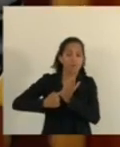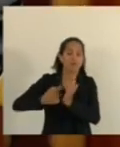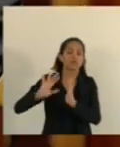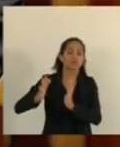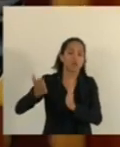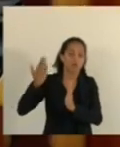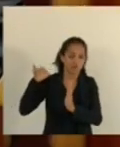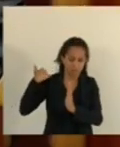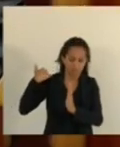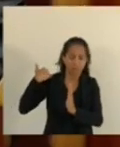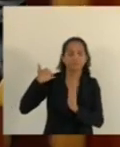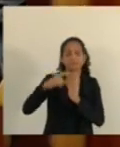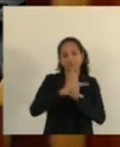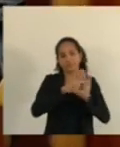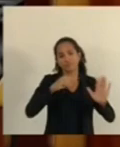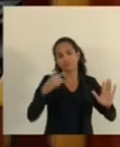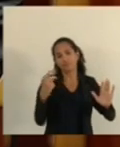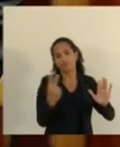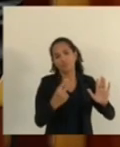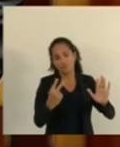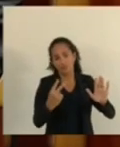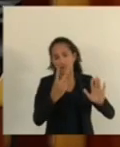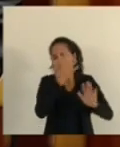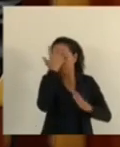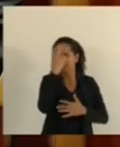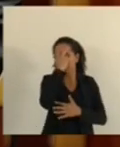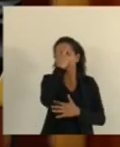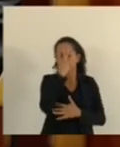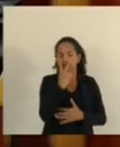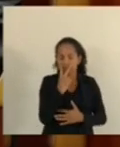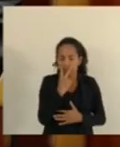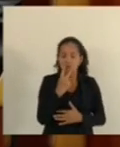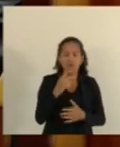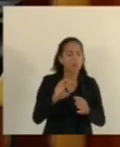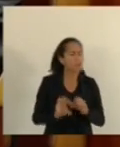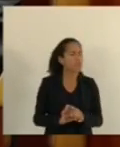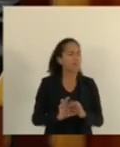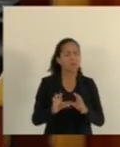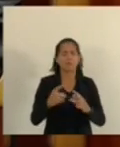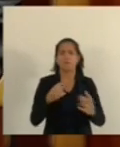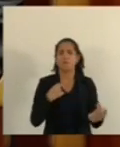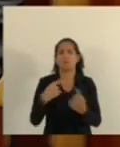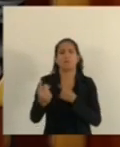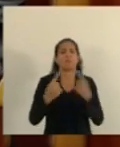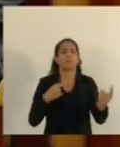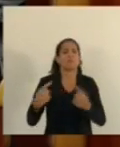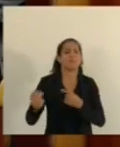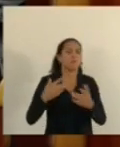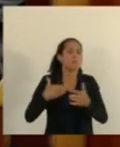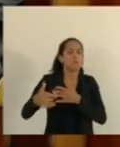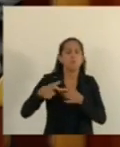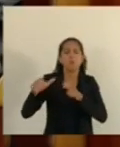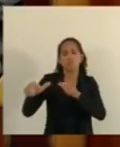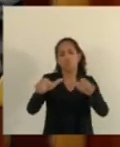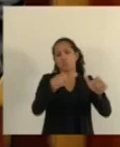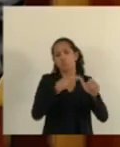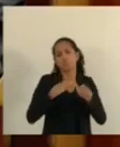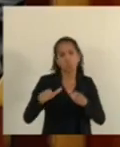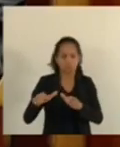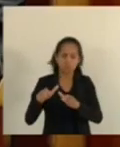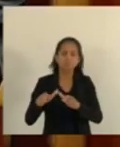Hercules Ficaria o parágrafo 2º O deficiente visual deverá ter livre acesso Sem restrições ao estabelecimento comercial